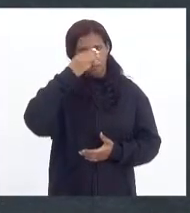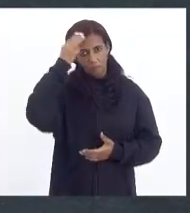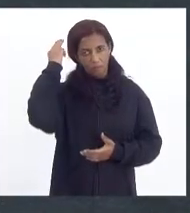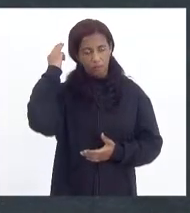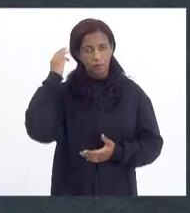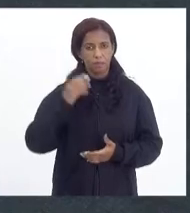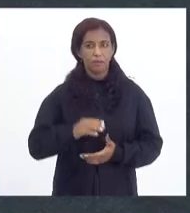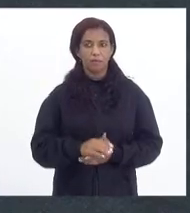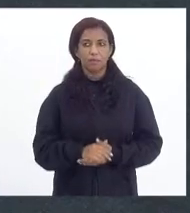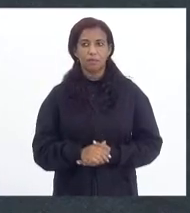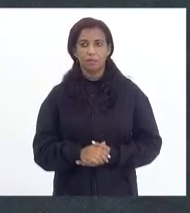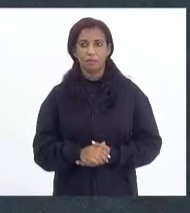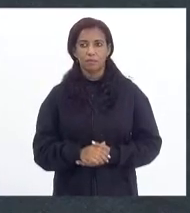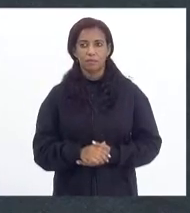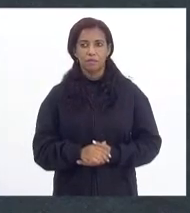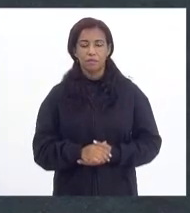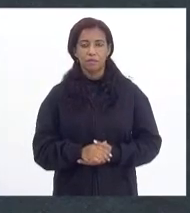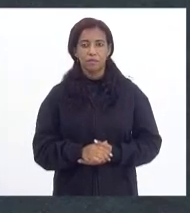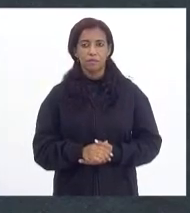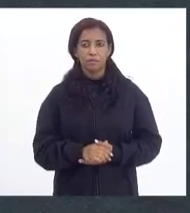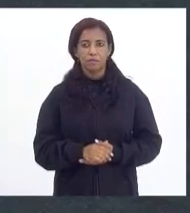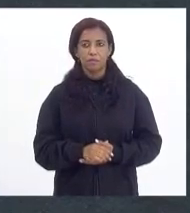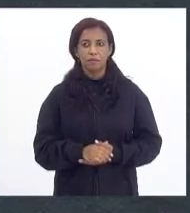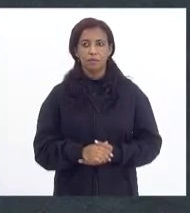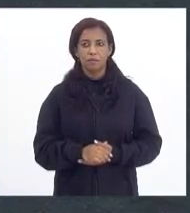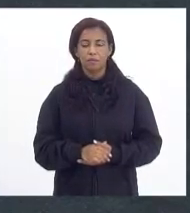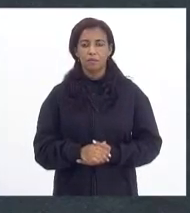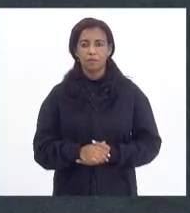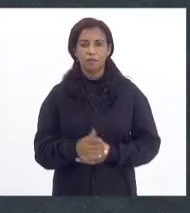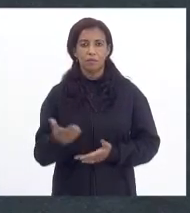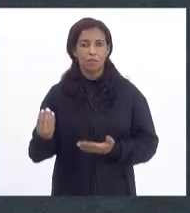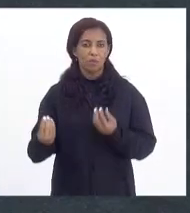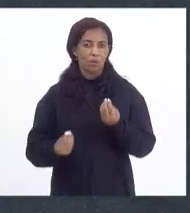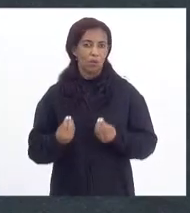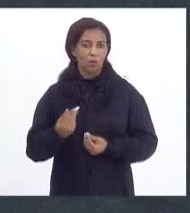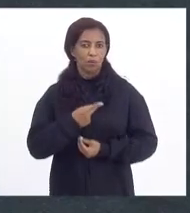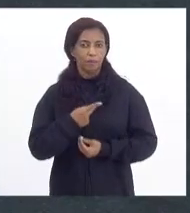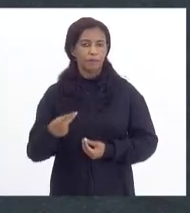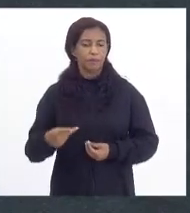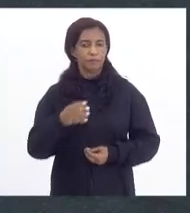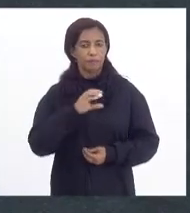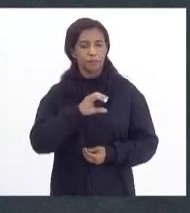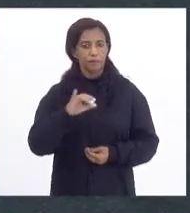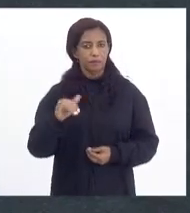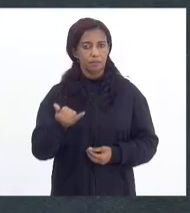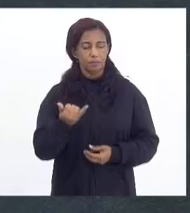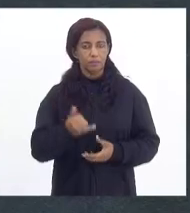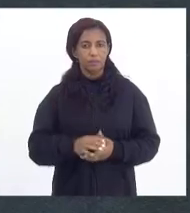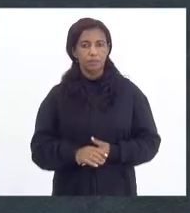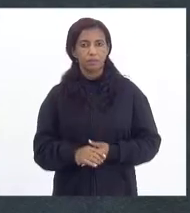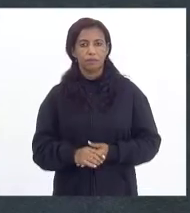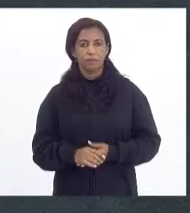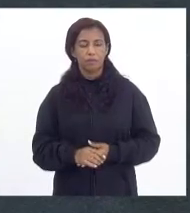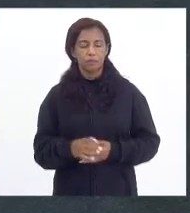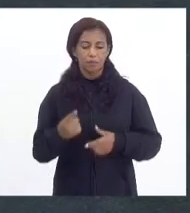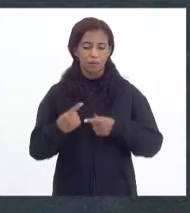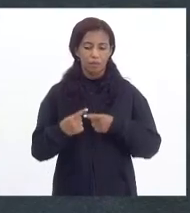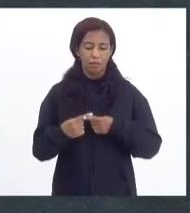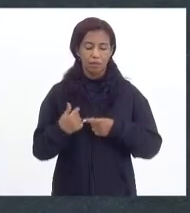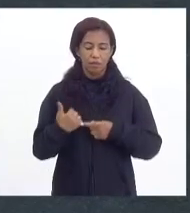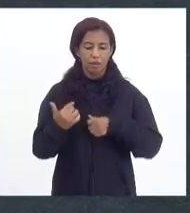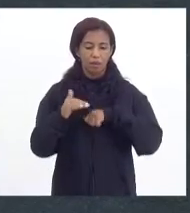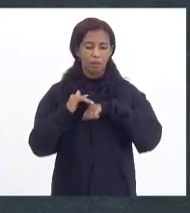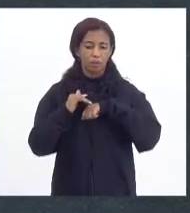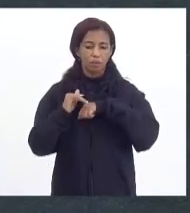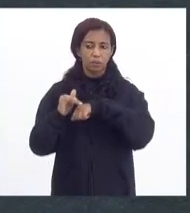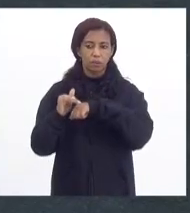Pacheco, como presidente da CCJ, que eu quero fazer um